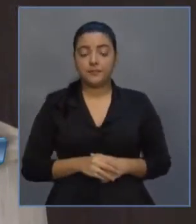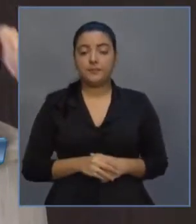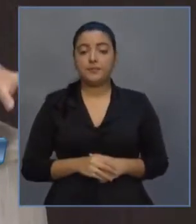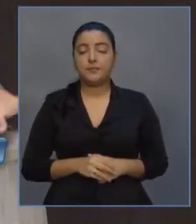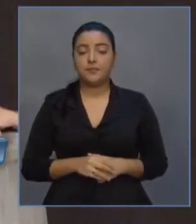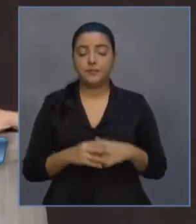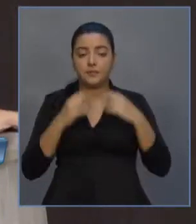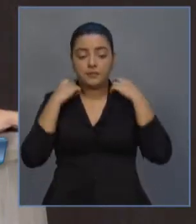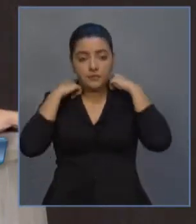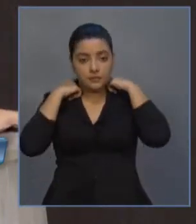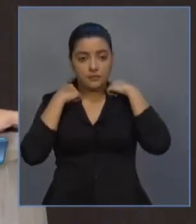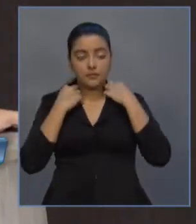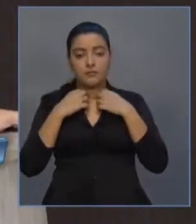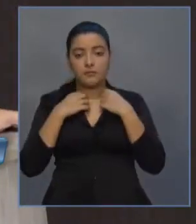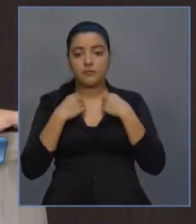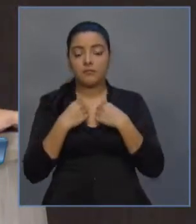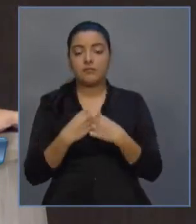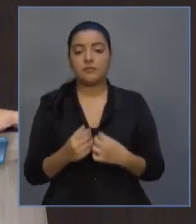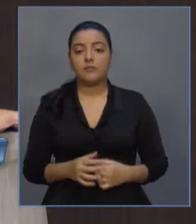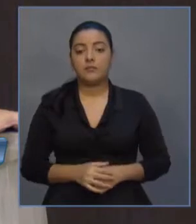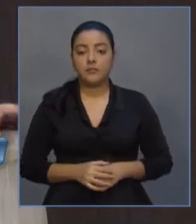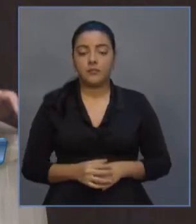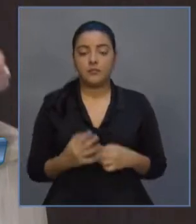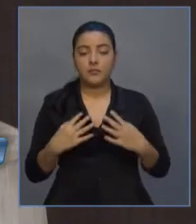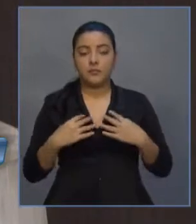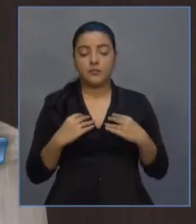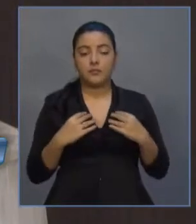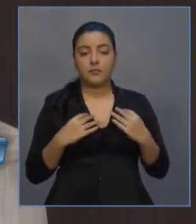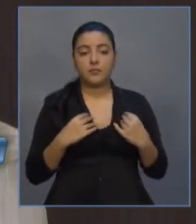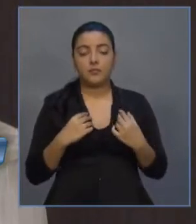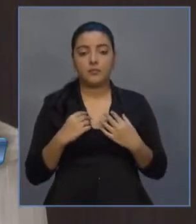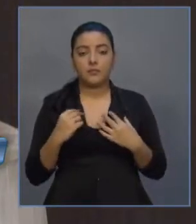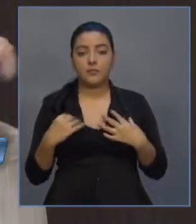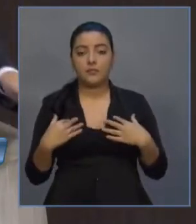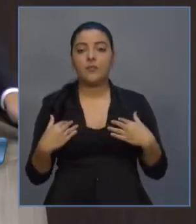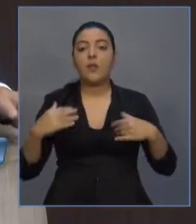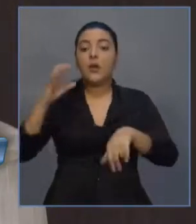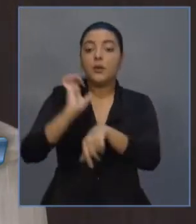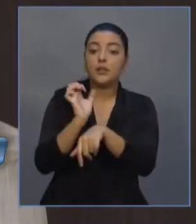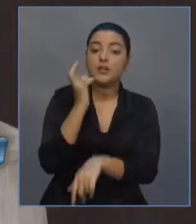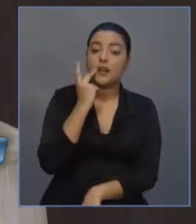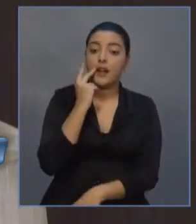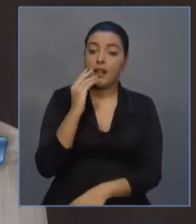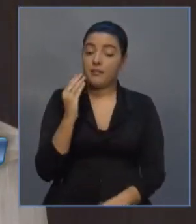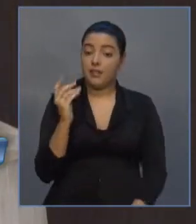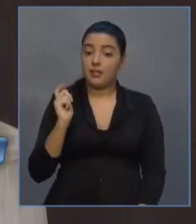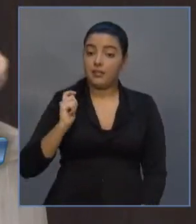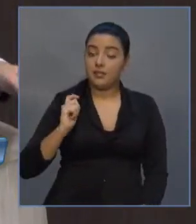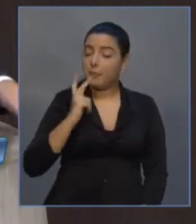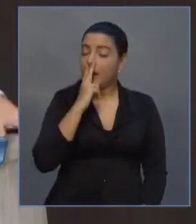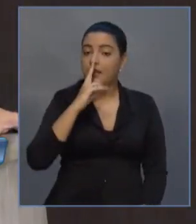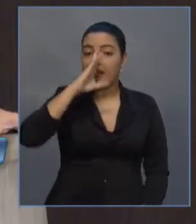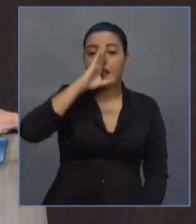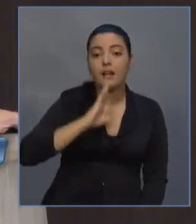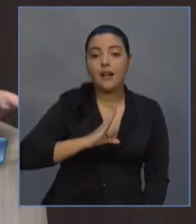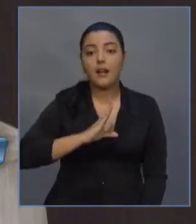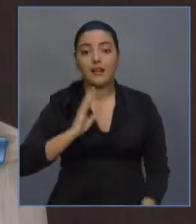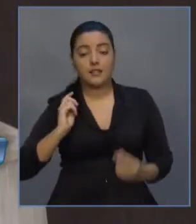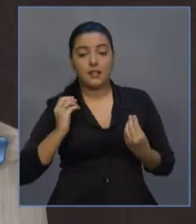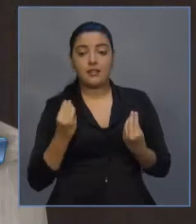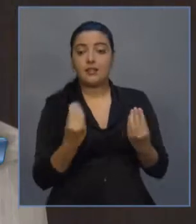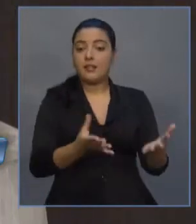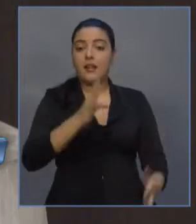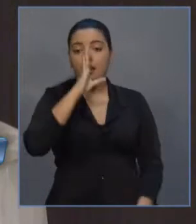nenhum pequeno empreendimento vai ter, o Estado vai lá e banca com benefícios